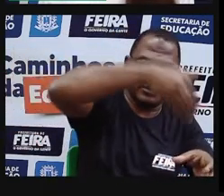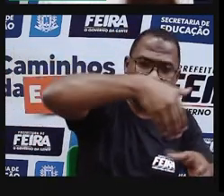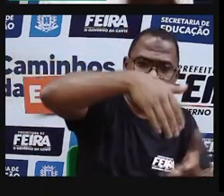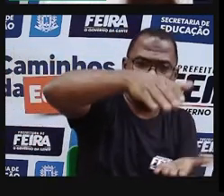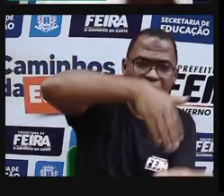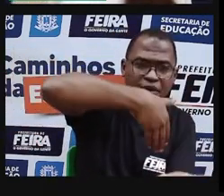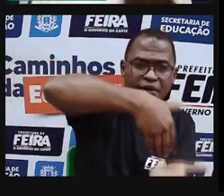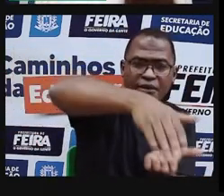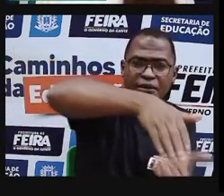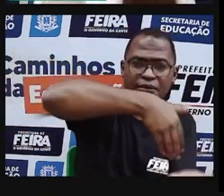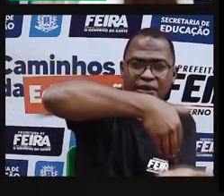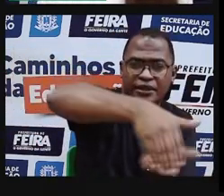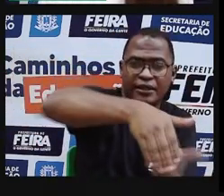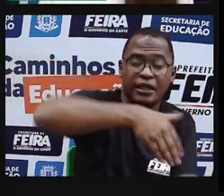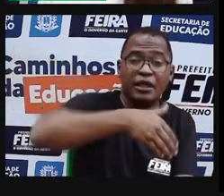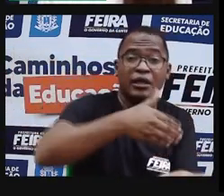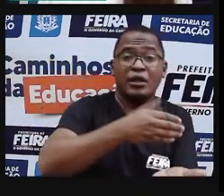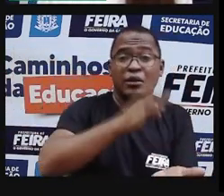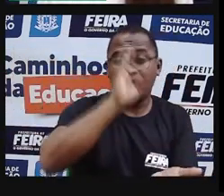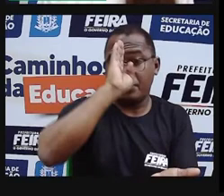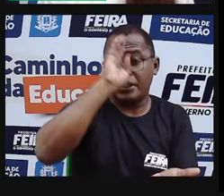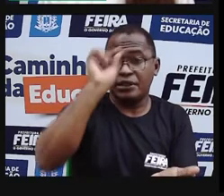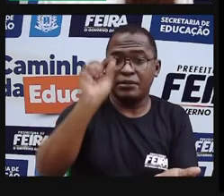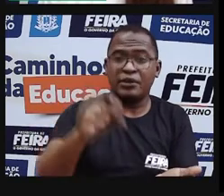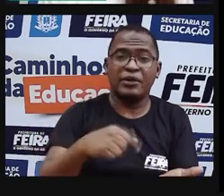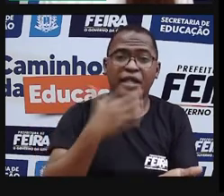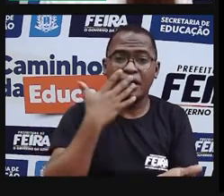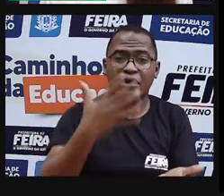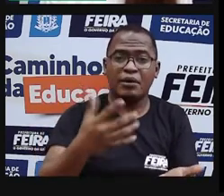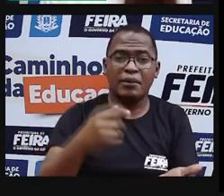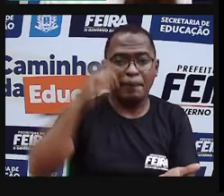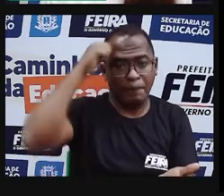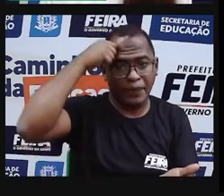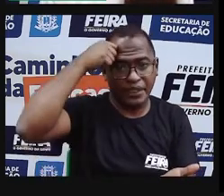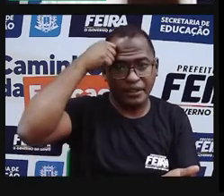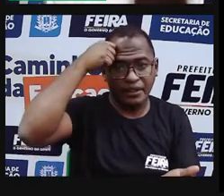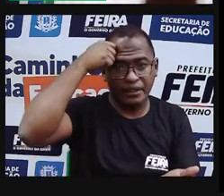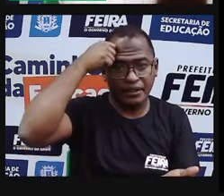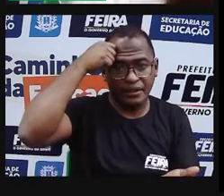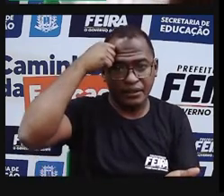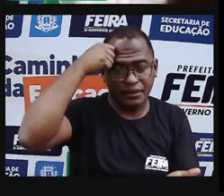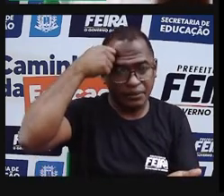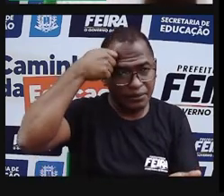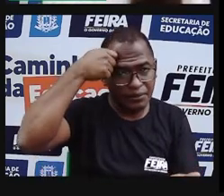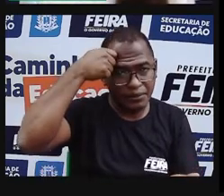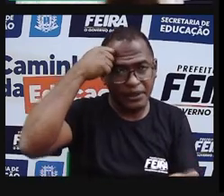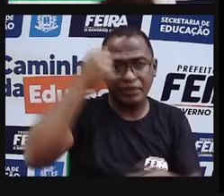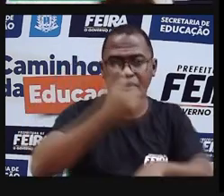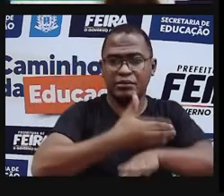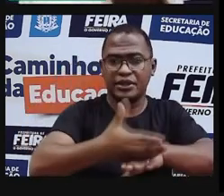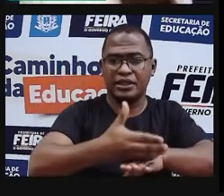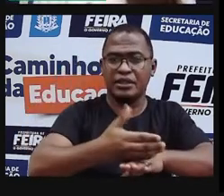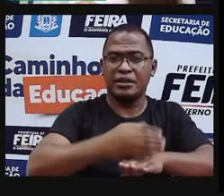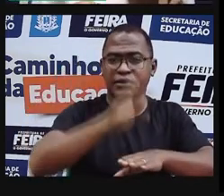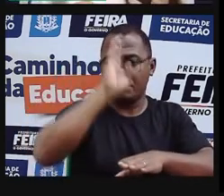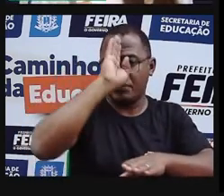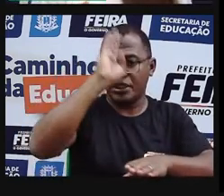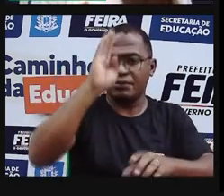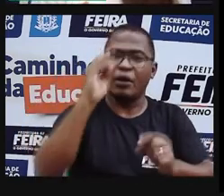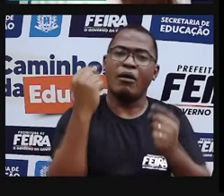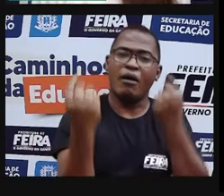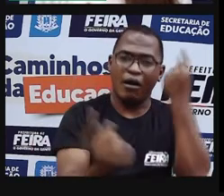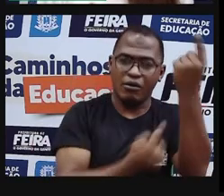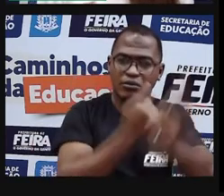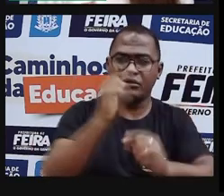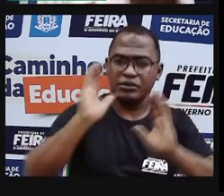né? Claro que já tem pessoas que trabalham com a arte colorida, mas na sua grande maioria, ela